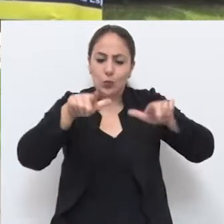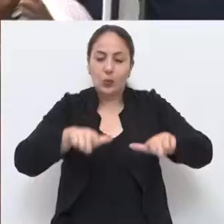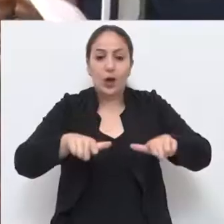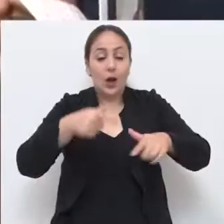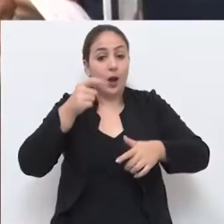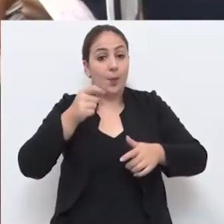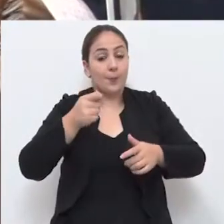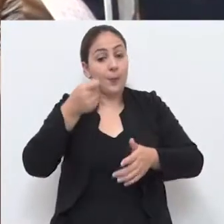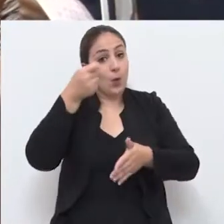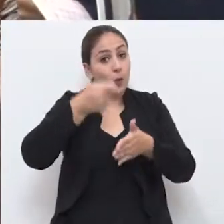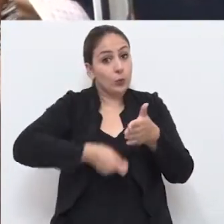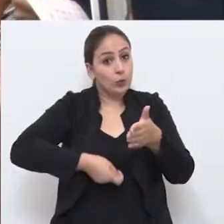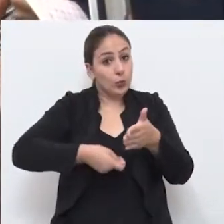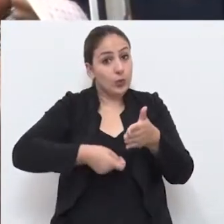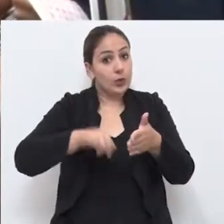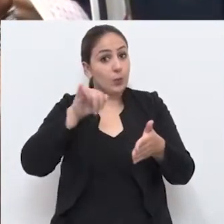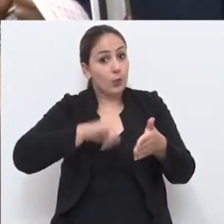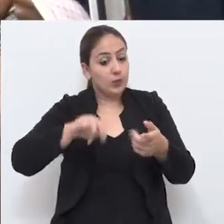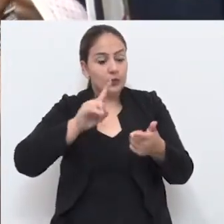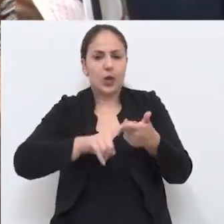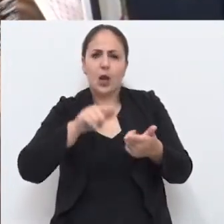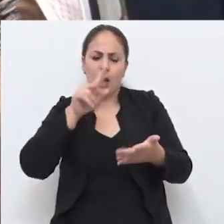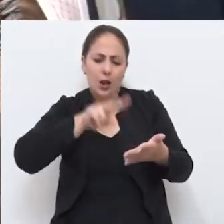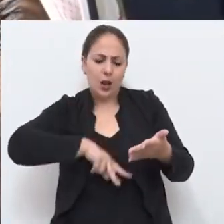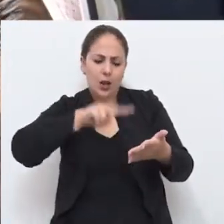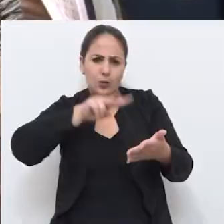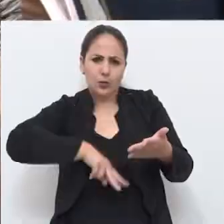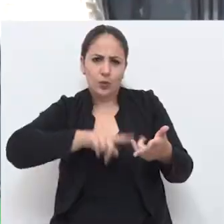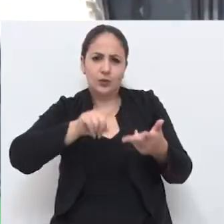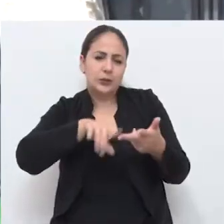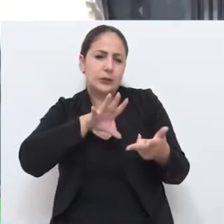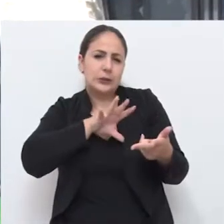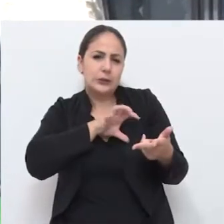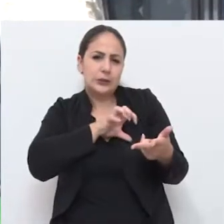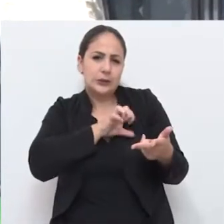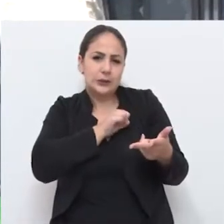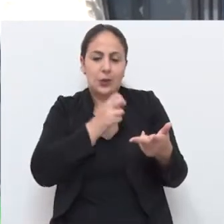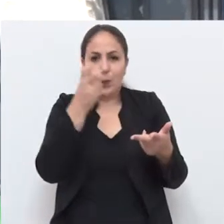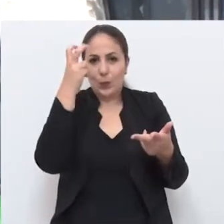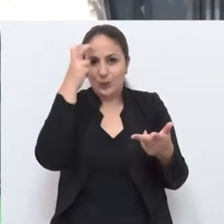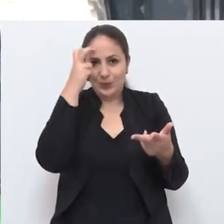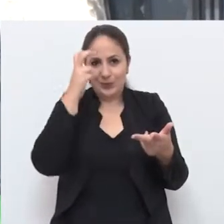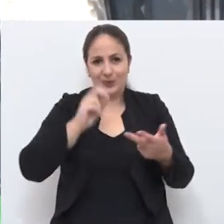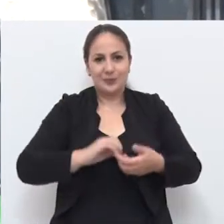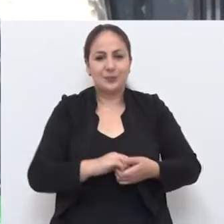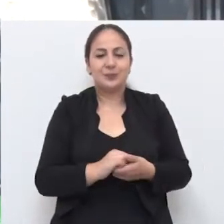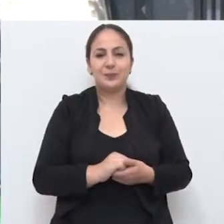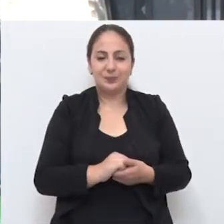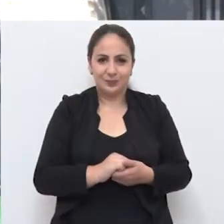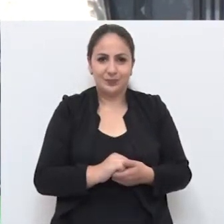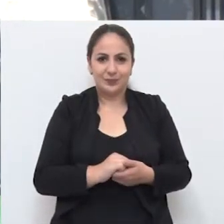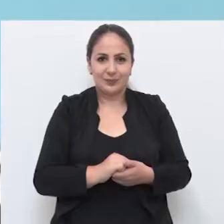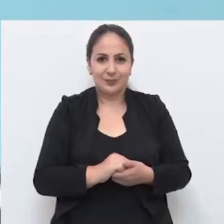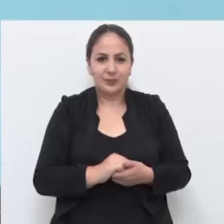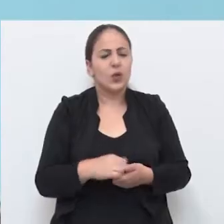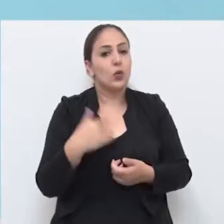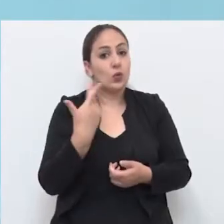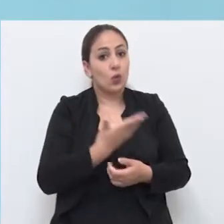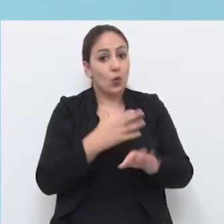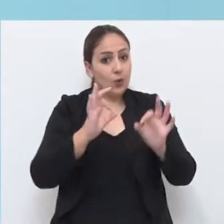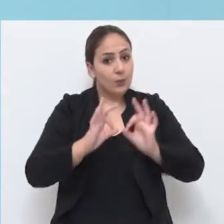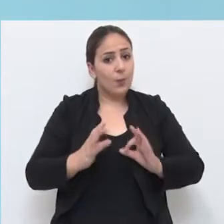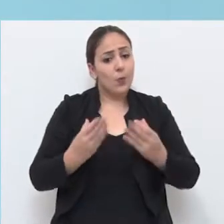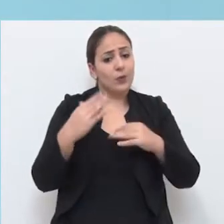autores consagrados, leitores ferozes e apaixonados por cultura. Nós